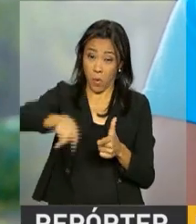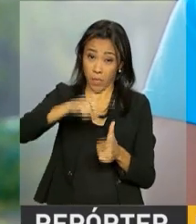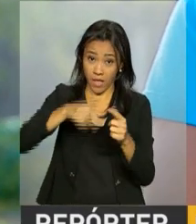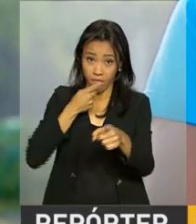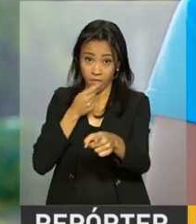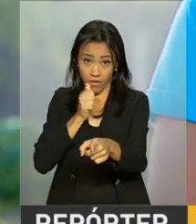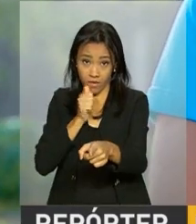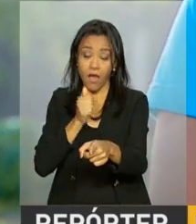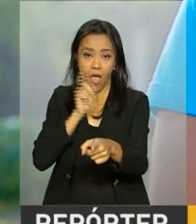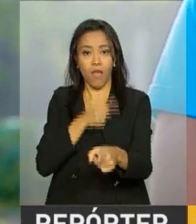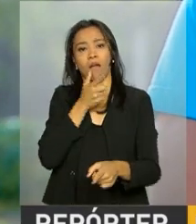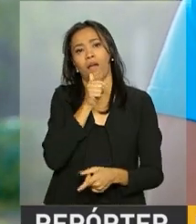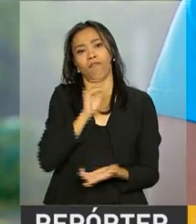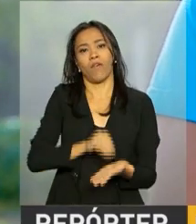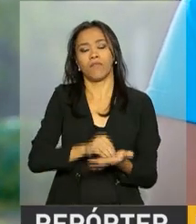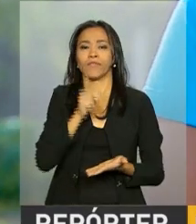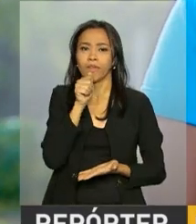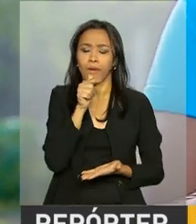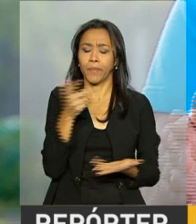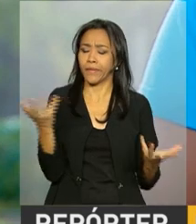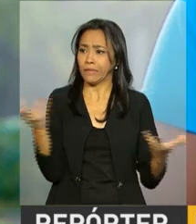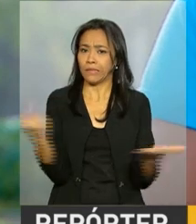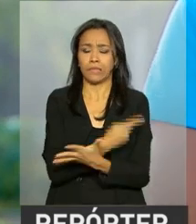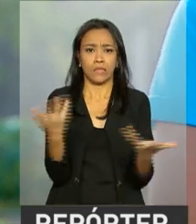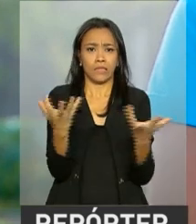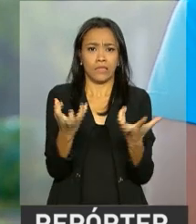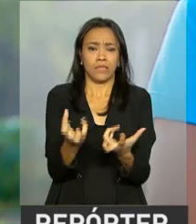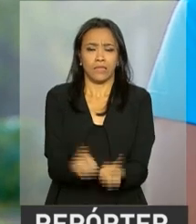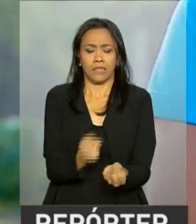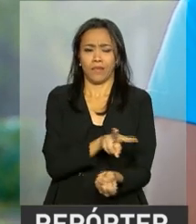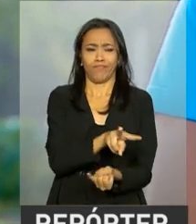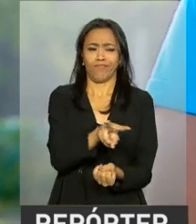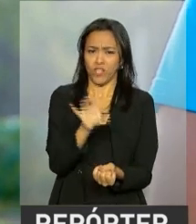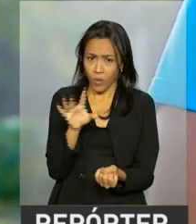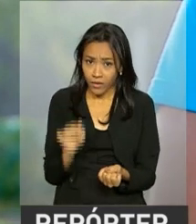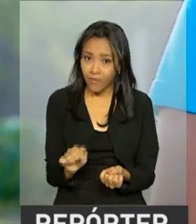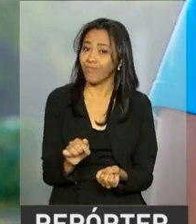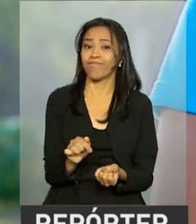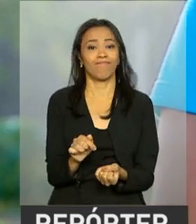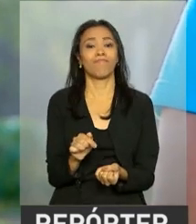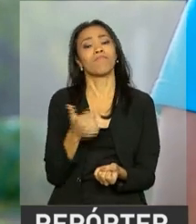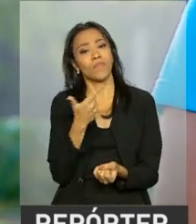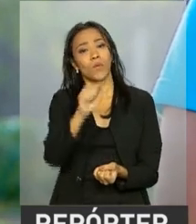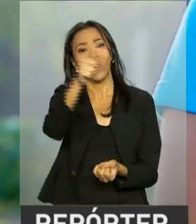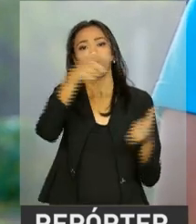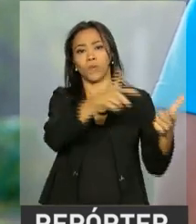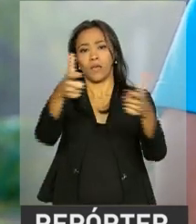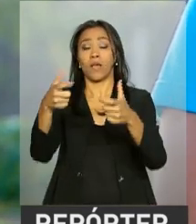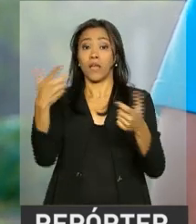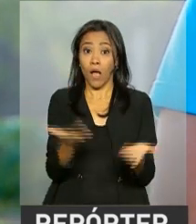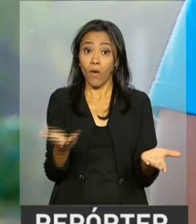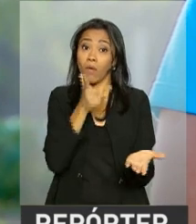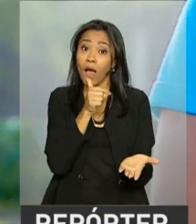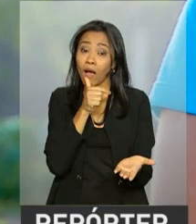como hoje a gente tem uma seca que abrange mesmo todo, não é só aqui, essa região, mas com essa chegada